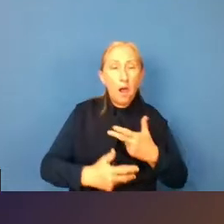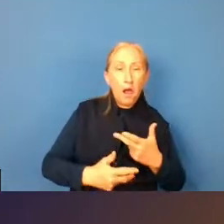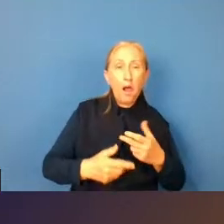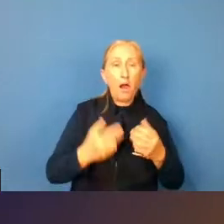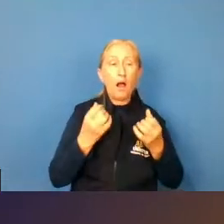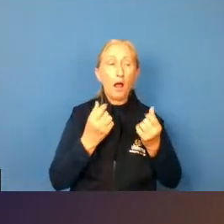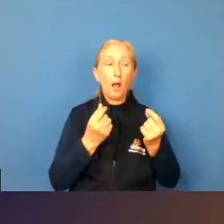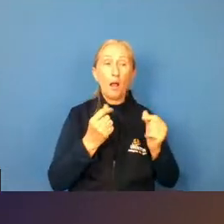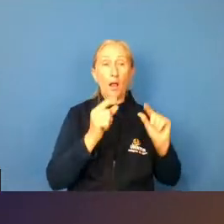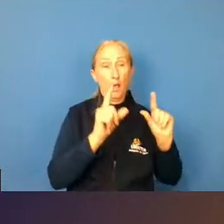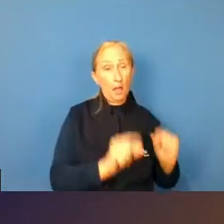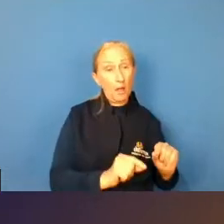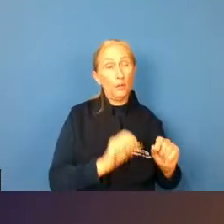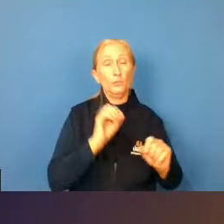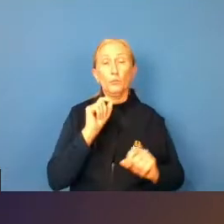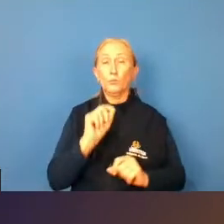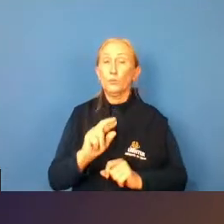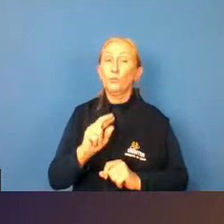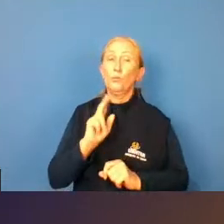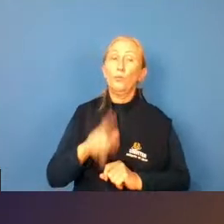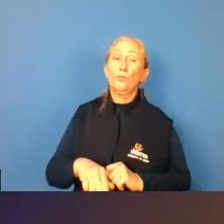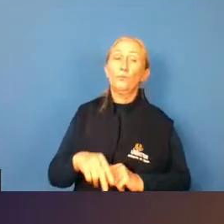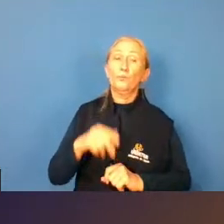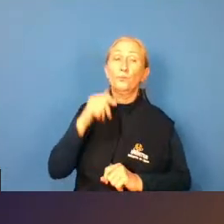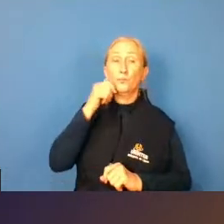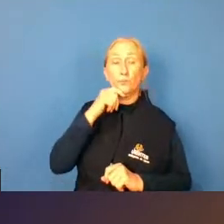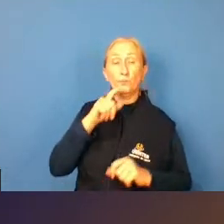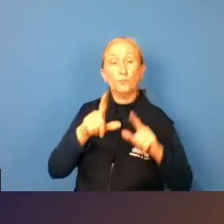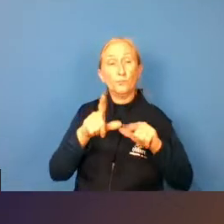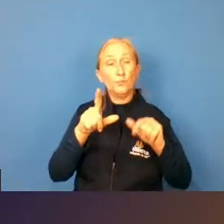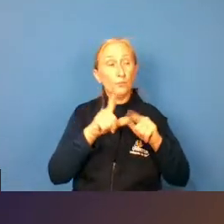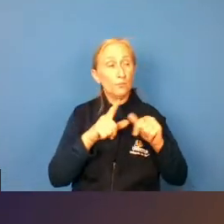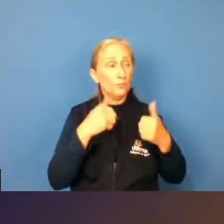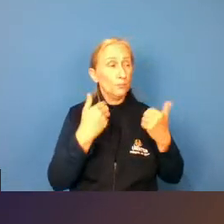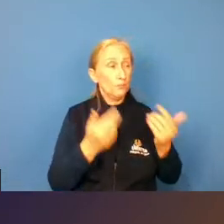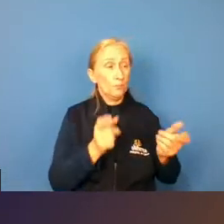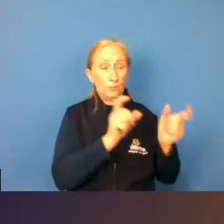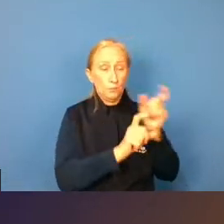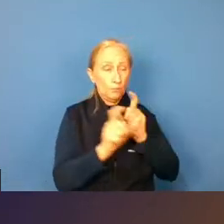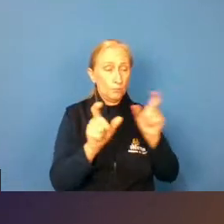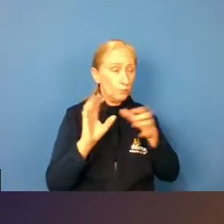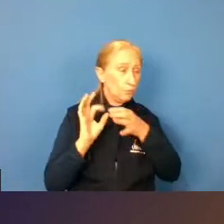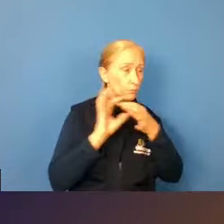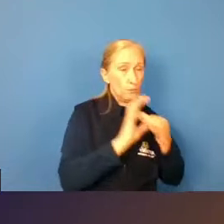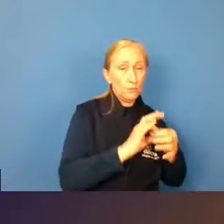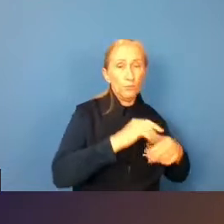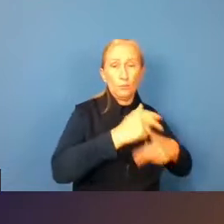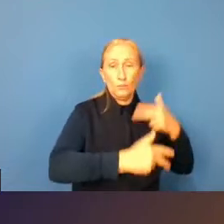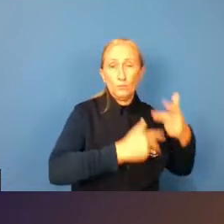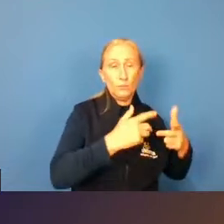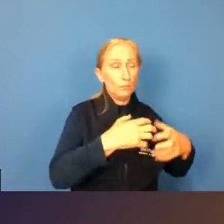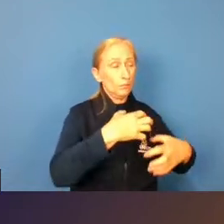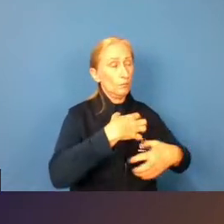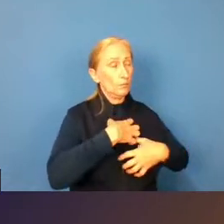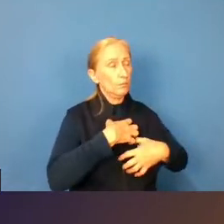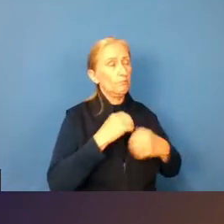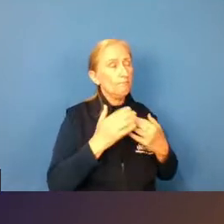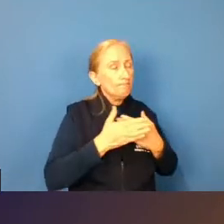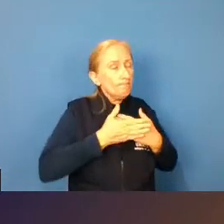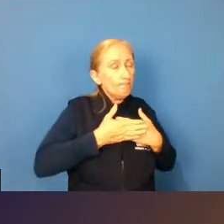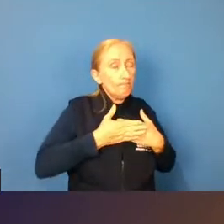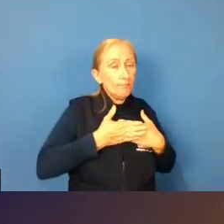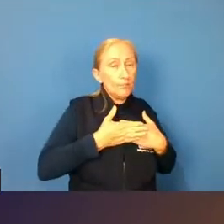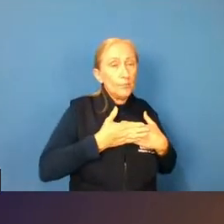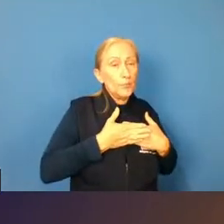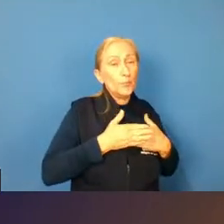conta ou talvez o que a letra da música diz o que o contexto do hip hop eles se sentem mais acolhidos